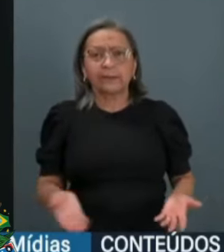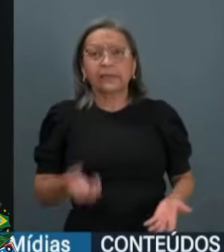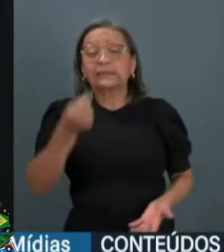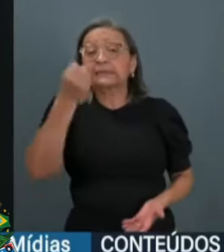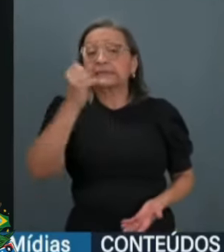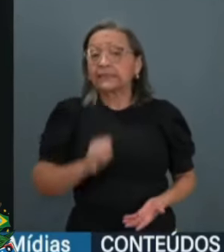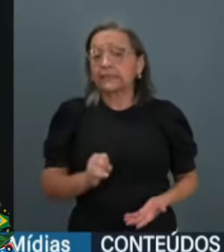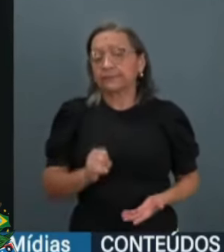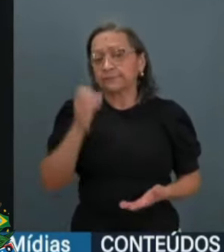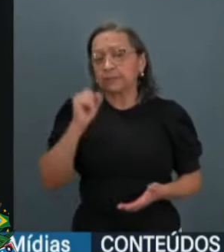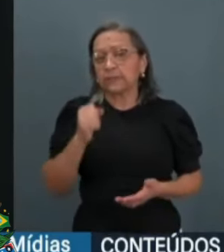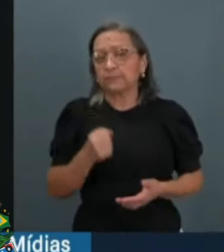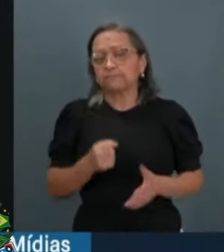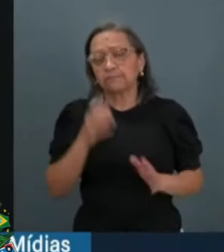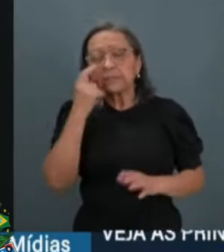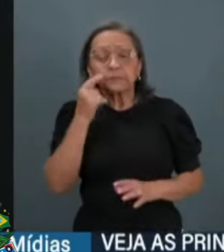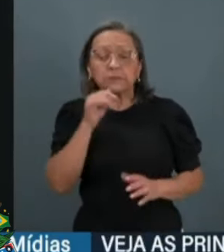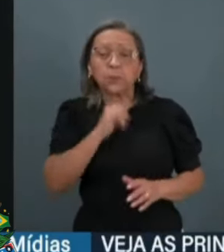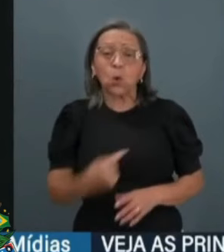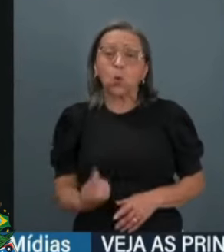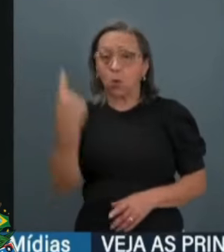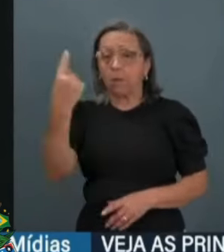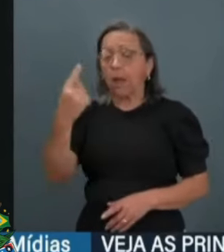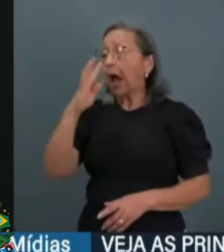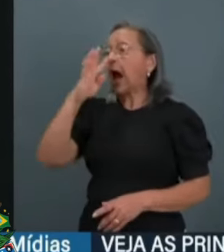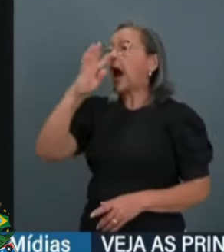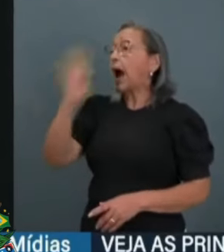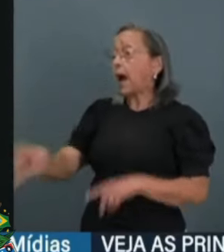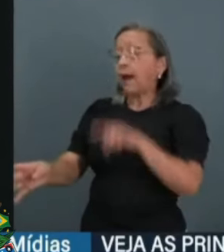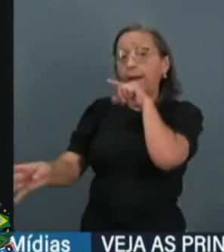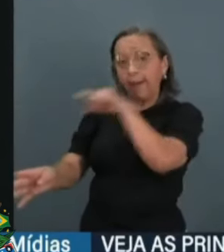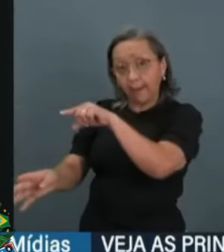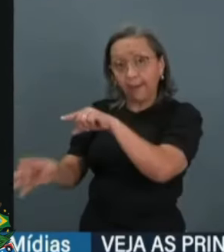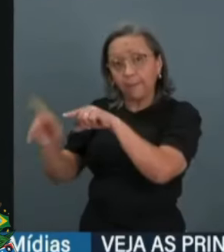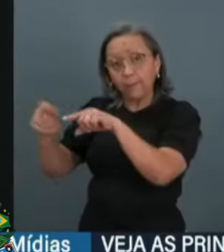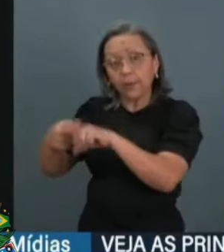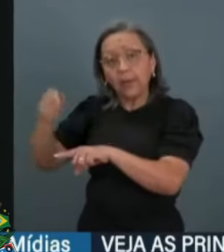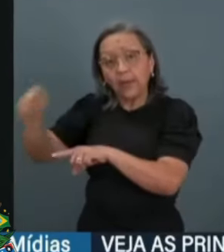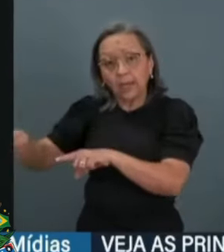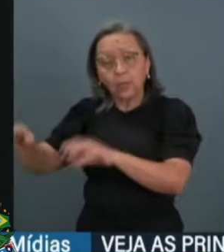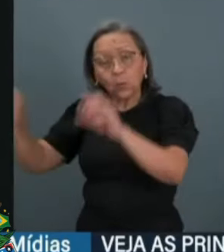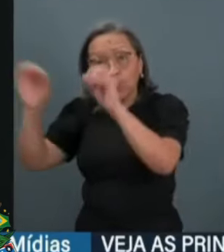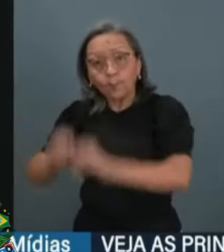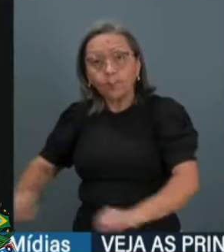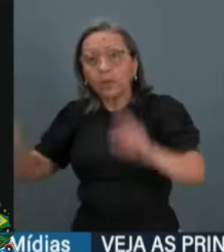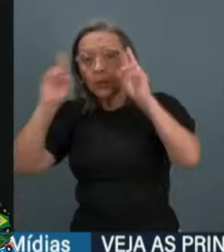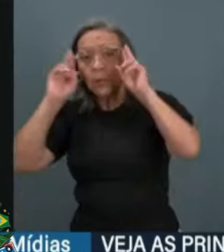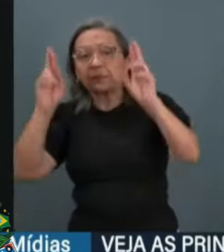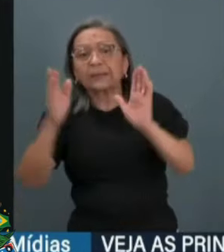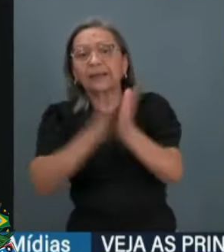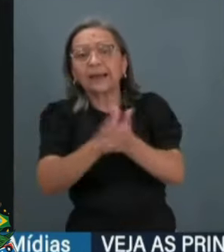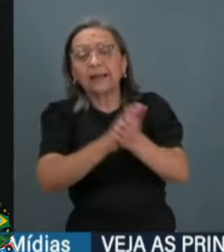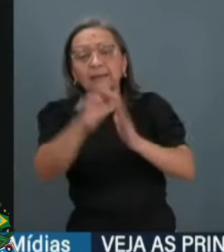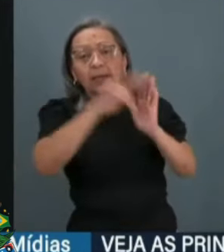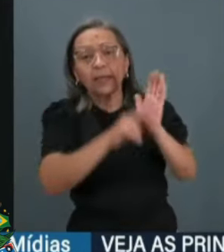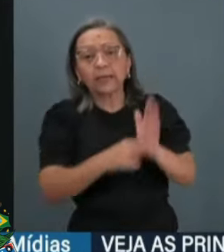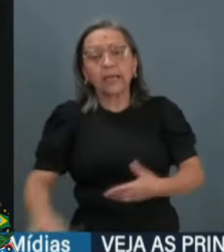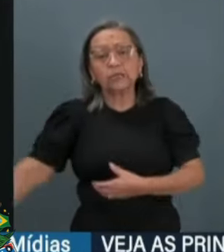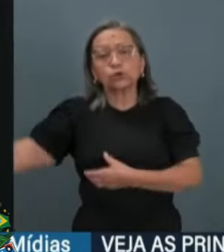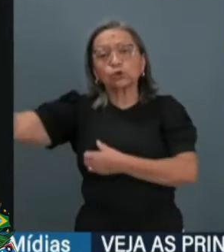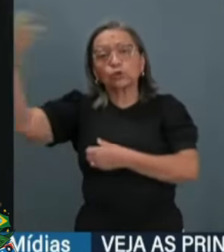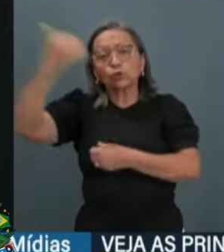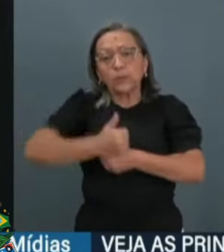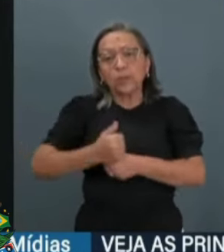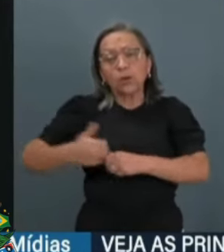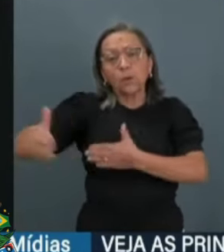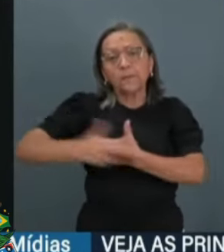das acusações é justamente pelo fato dele desrespeitar as regras e assumir o papel